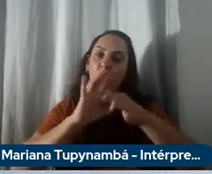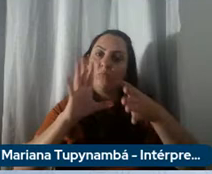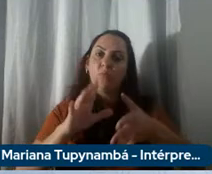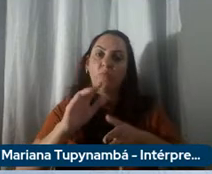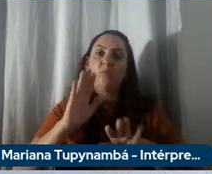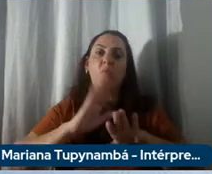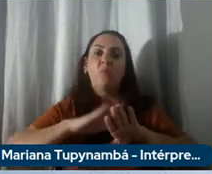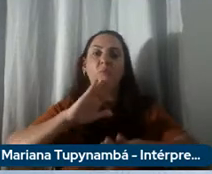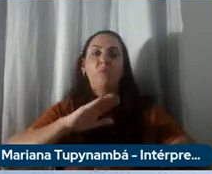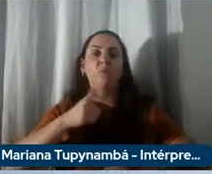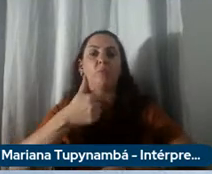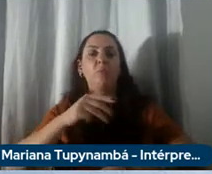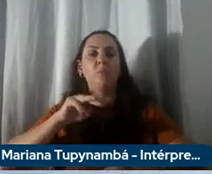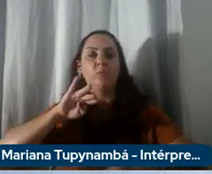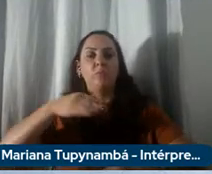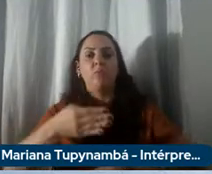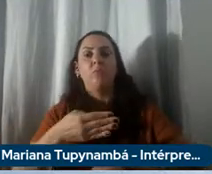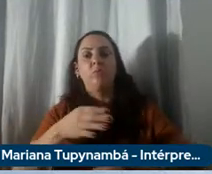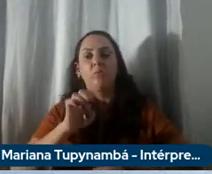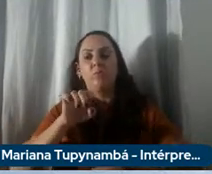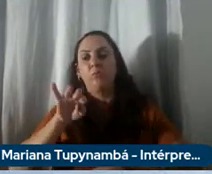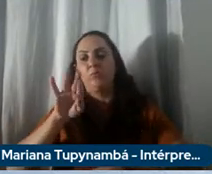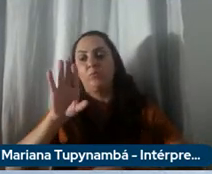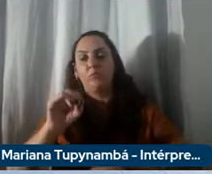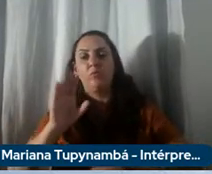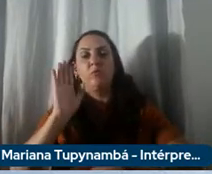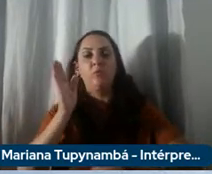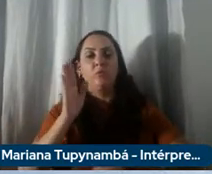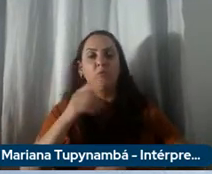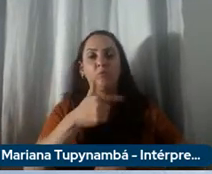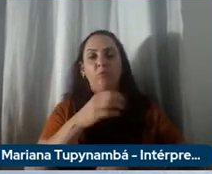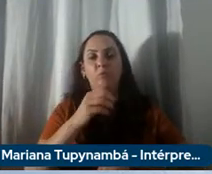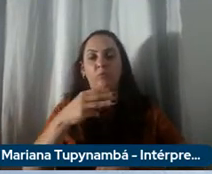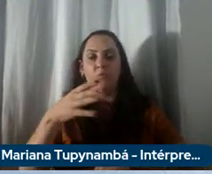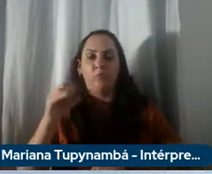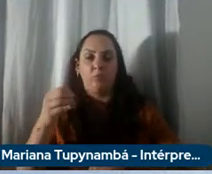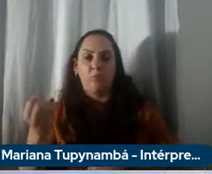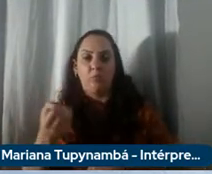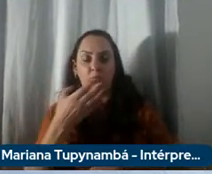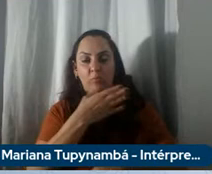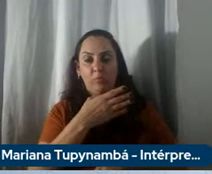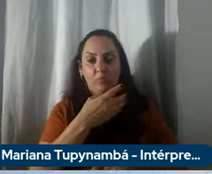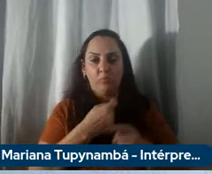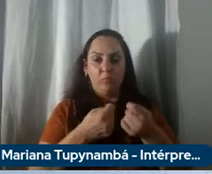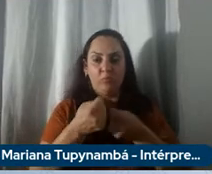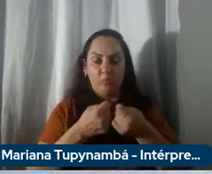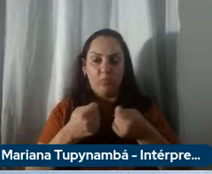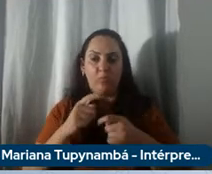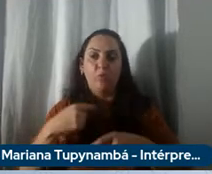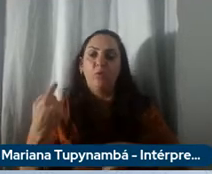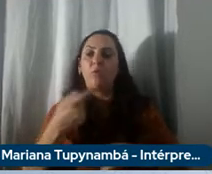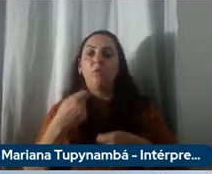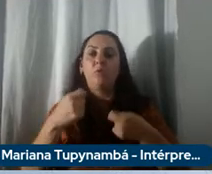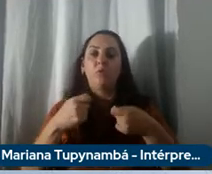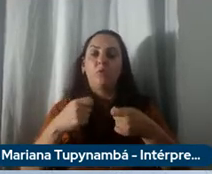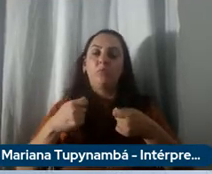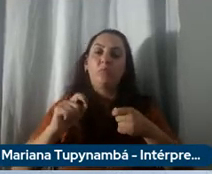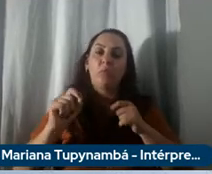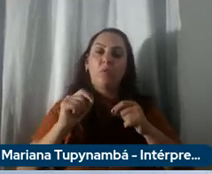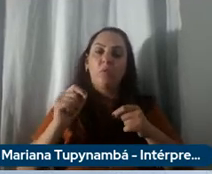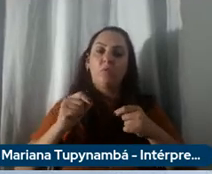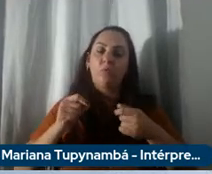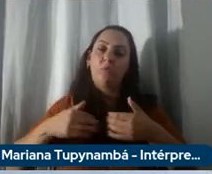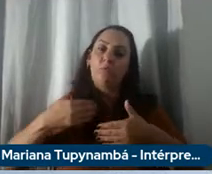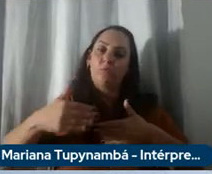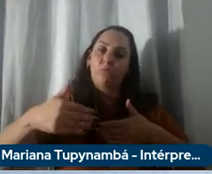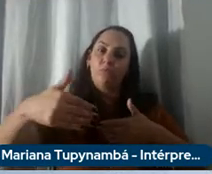bilhões de euros já a partir de 2030 em novos negócios por isso então precisaremos prolongar a vida útil dos